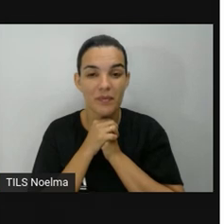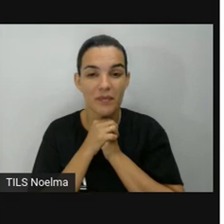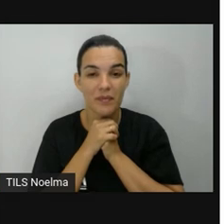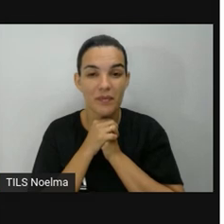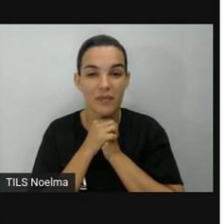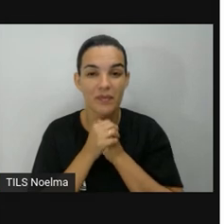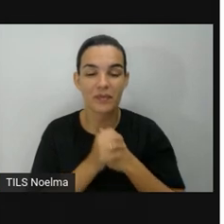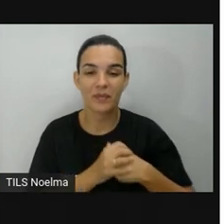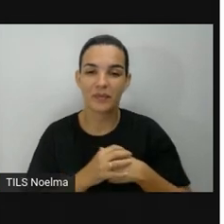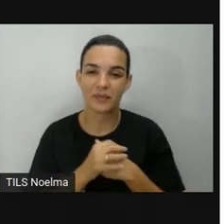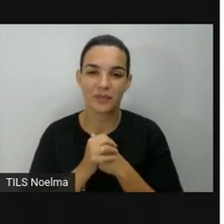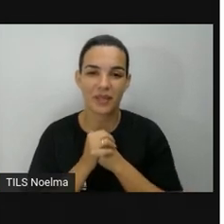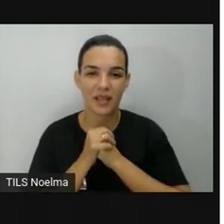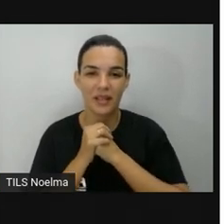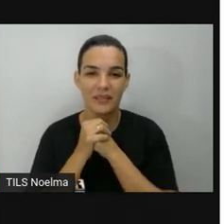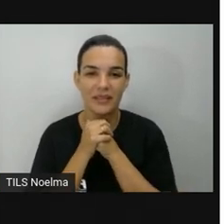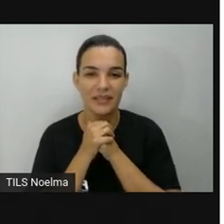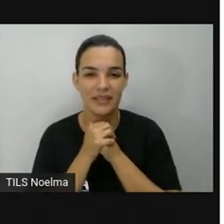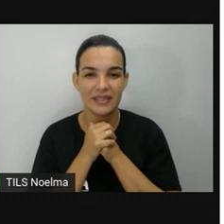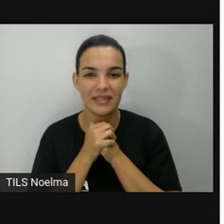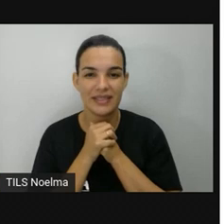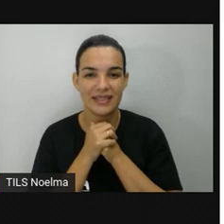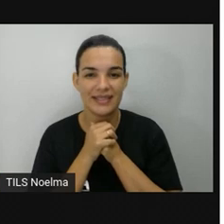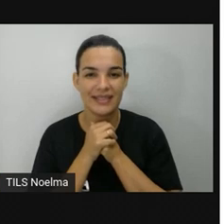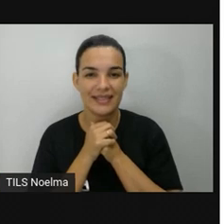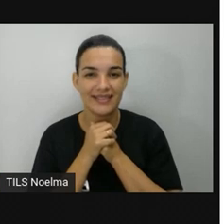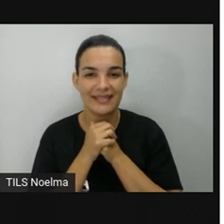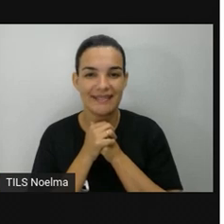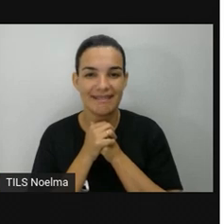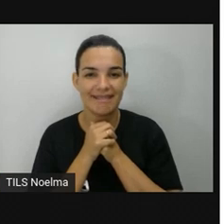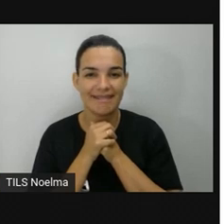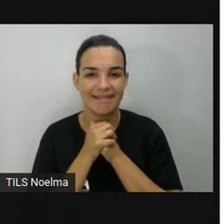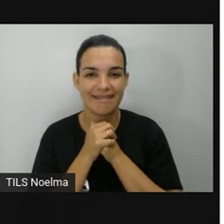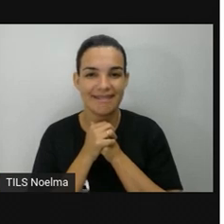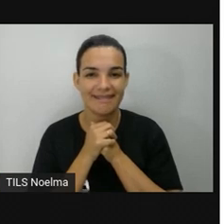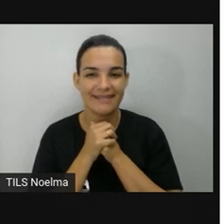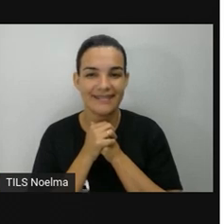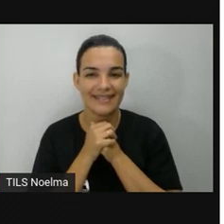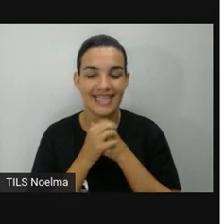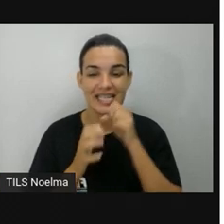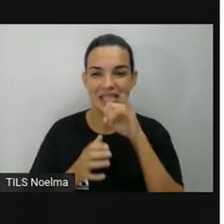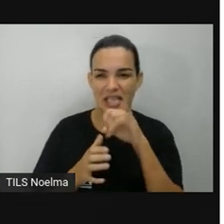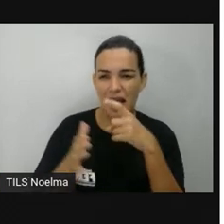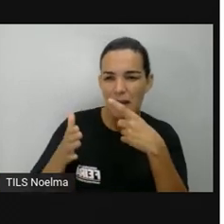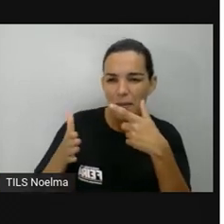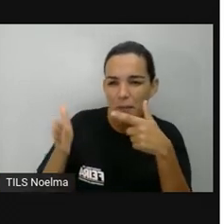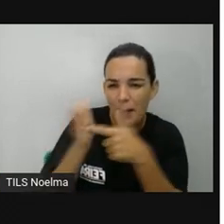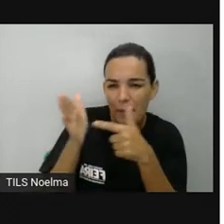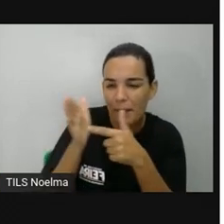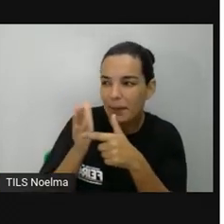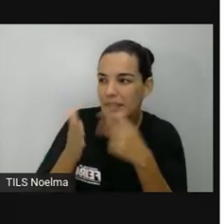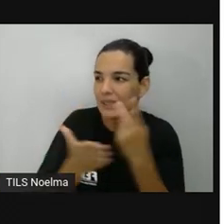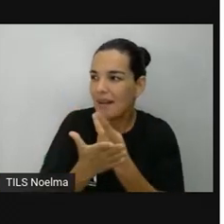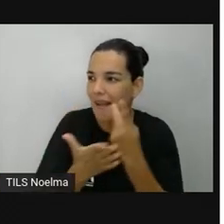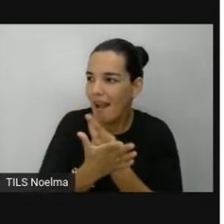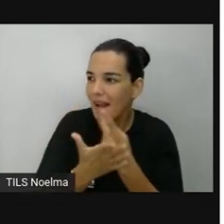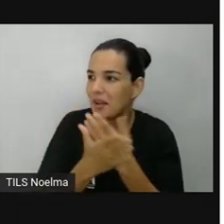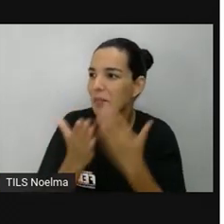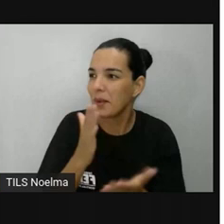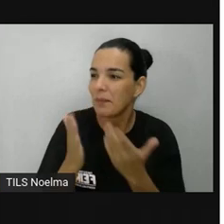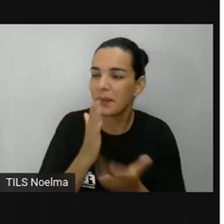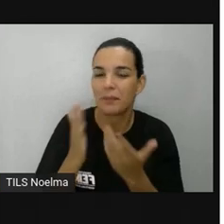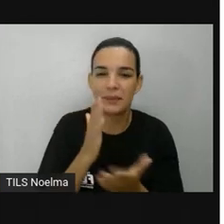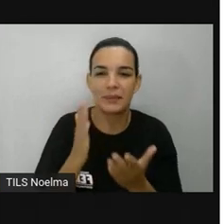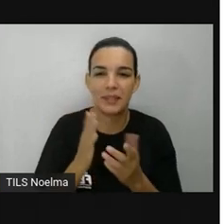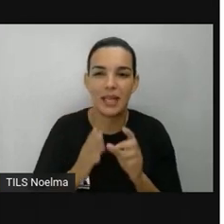Errou Se fosse por quantidade de tiros você já teria perdido, viu? Vamos lá, só falta um